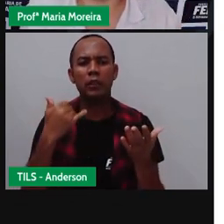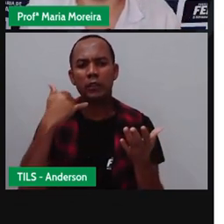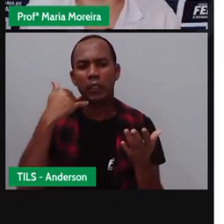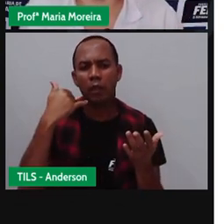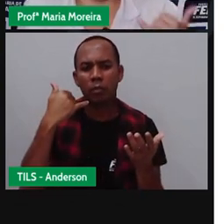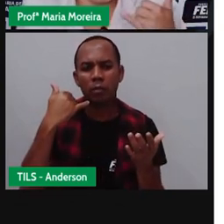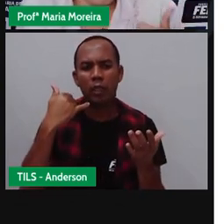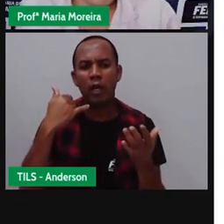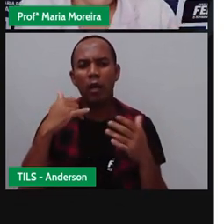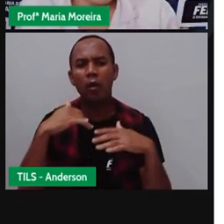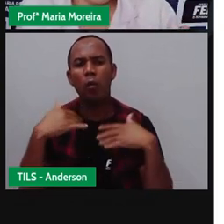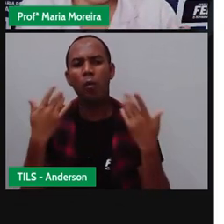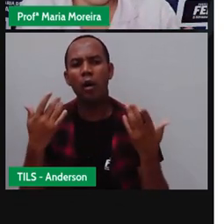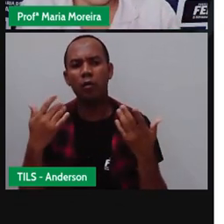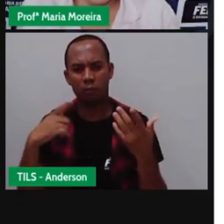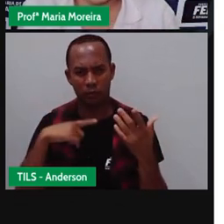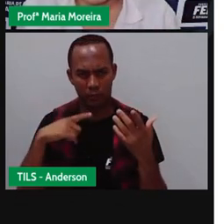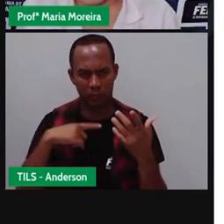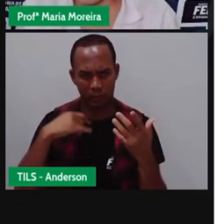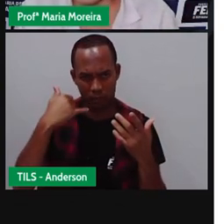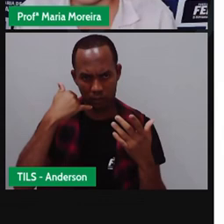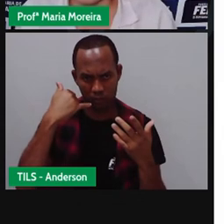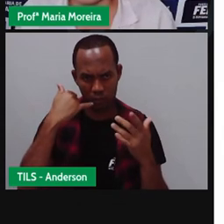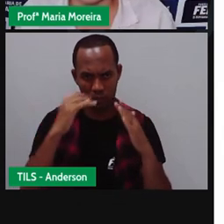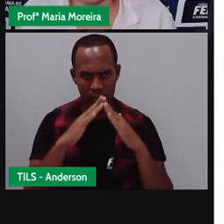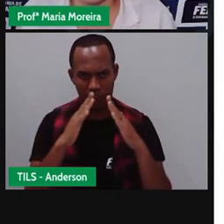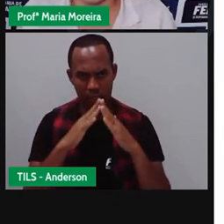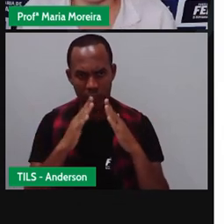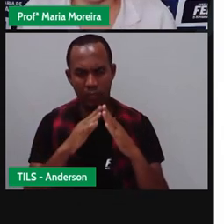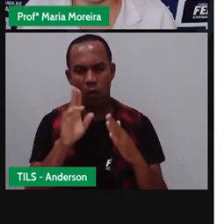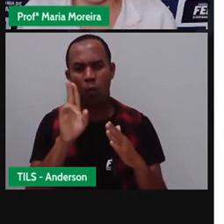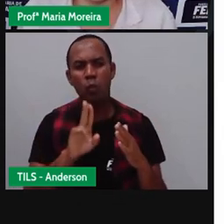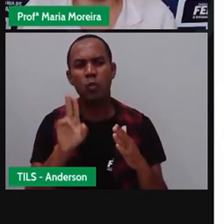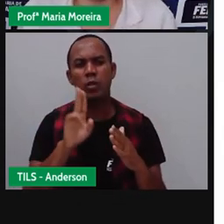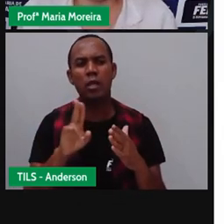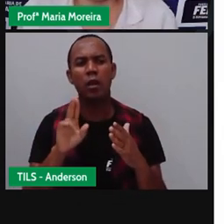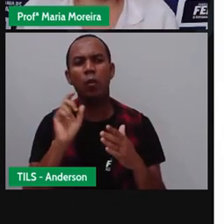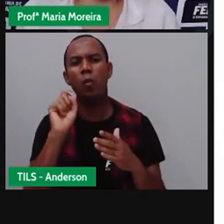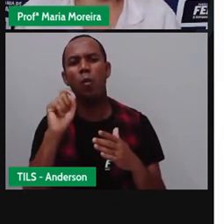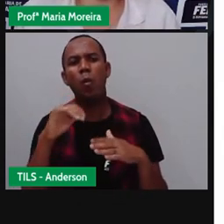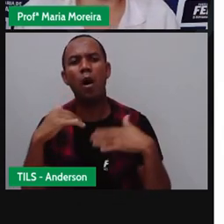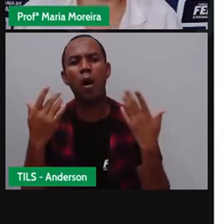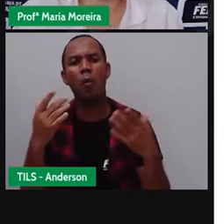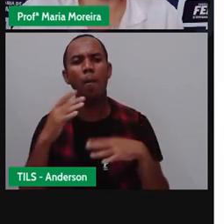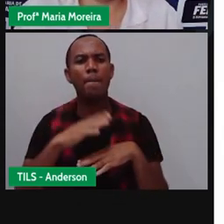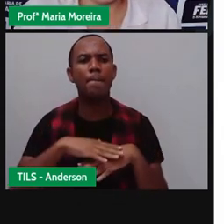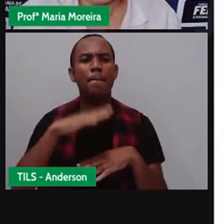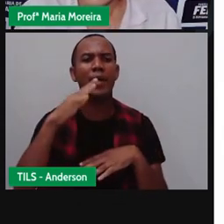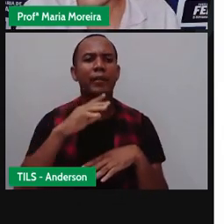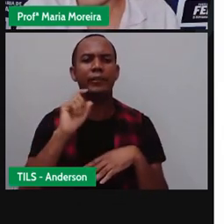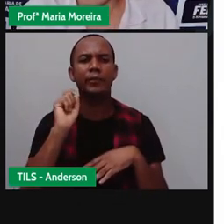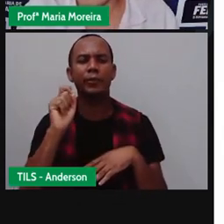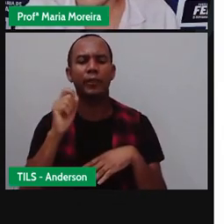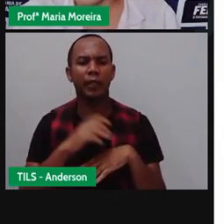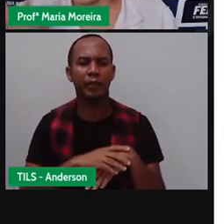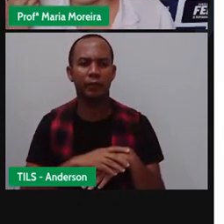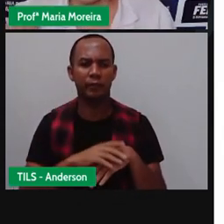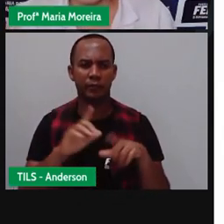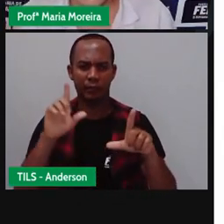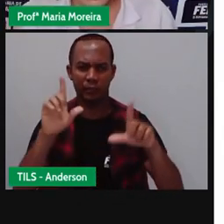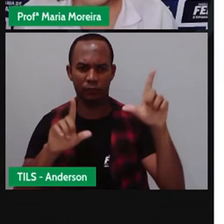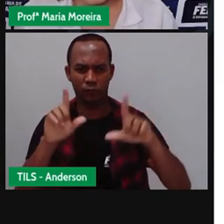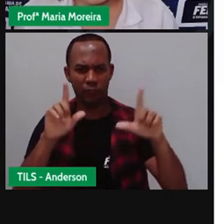telefone mesmo? Tem telefone fixo na sua casa? Ou vocês só utilizam aparelho celular? O que mais? Vocês usam o quê? A TV?